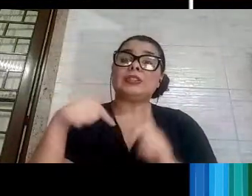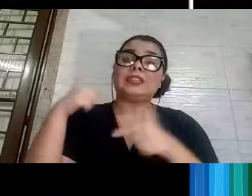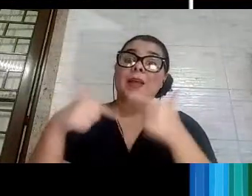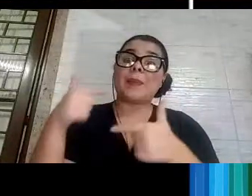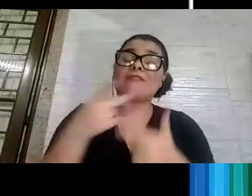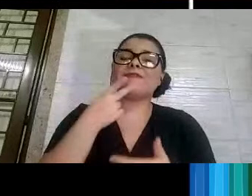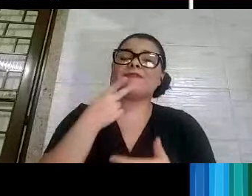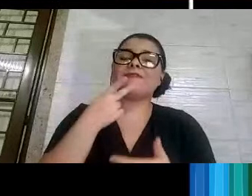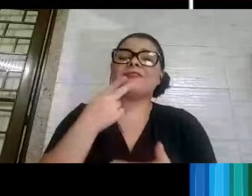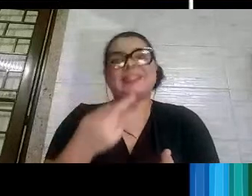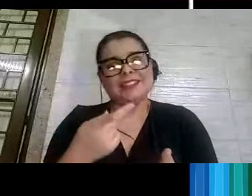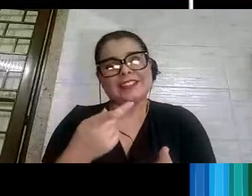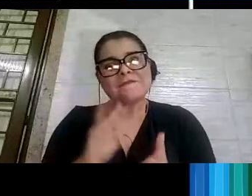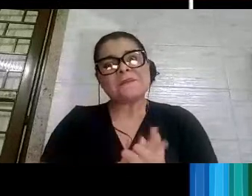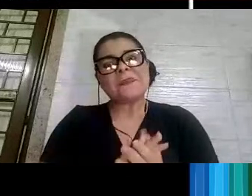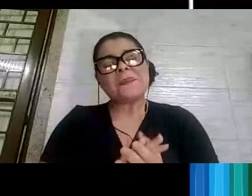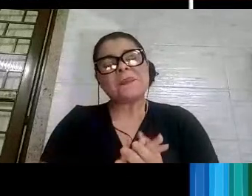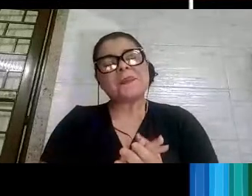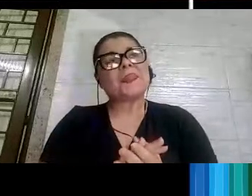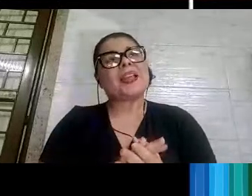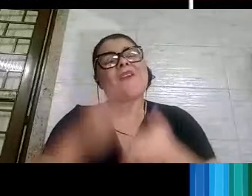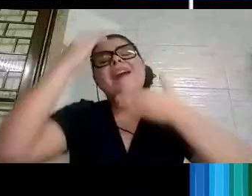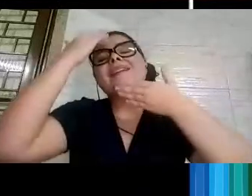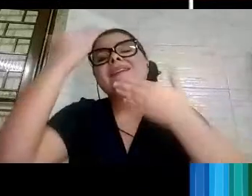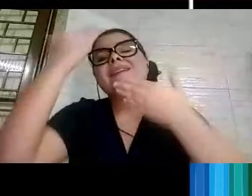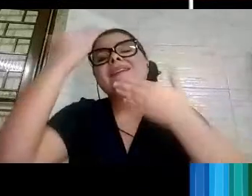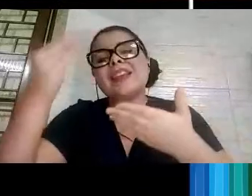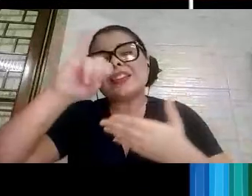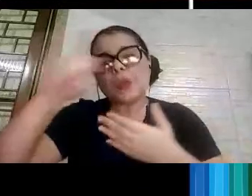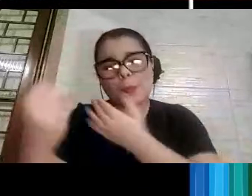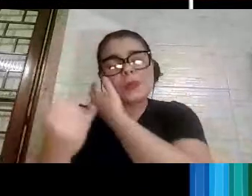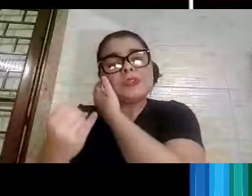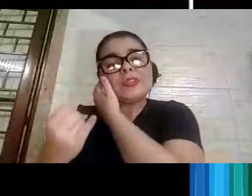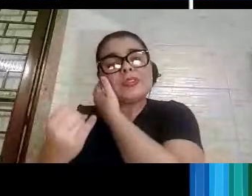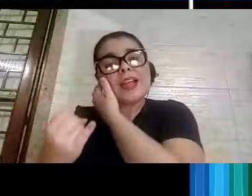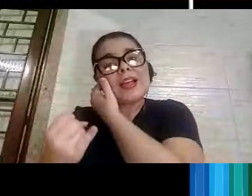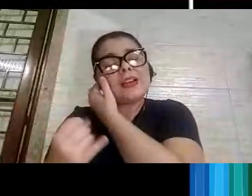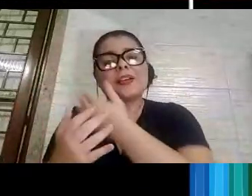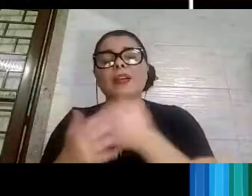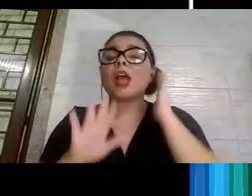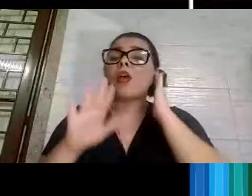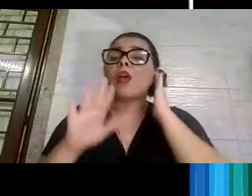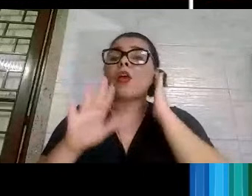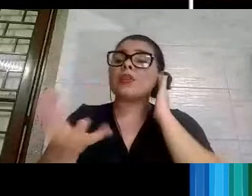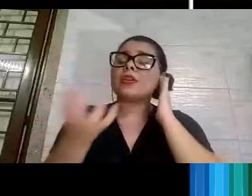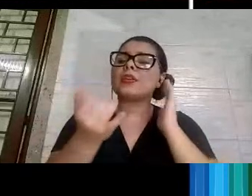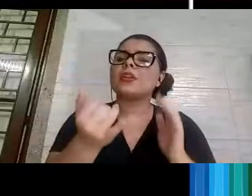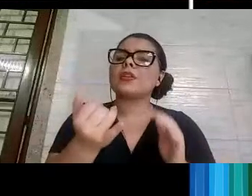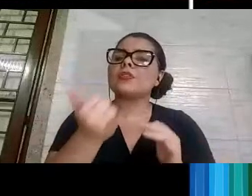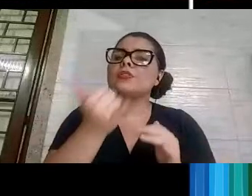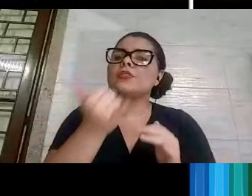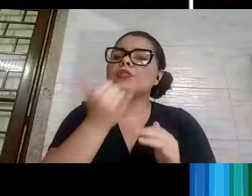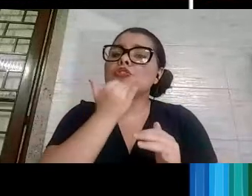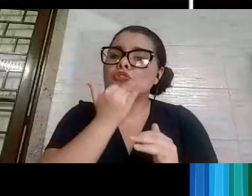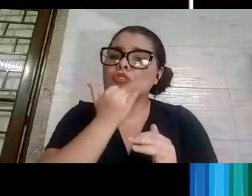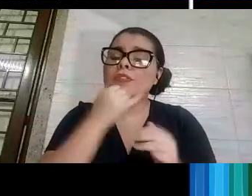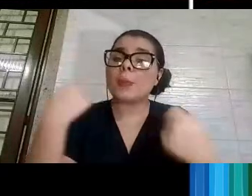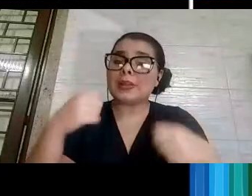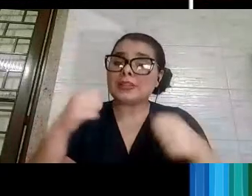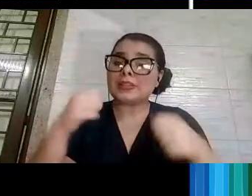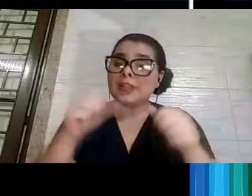a palavra, eu agradeço a oportunidade, só queria pedir desculpas, porque no início eu tive que mudar de computador,